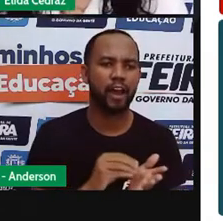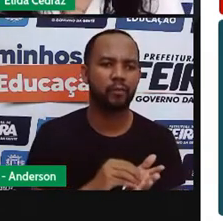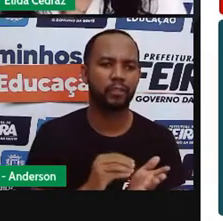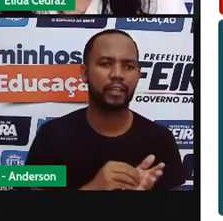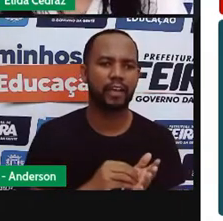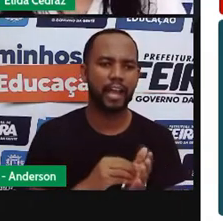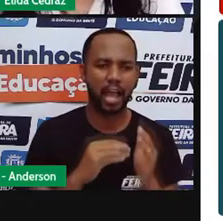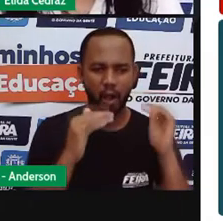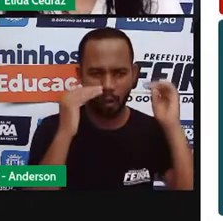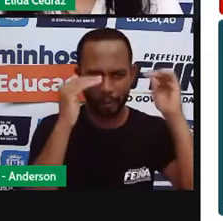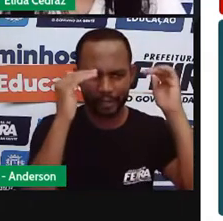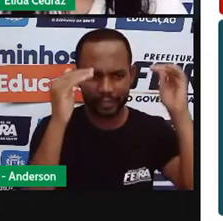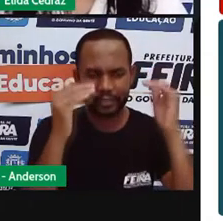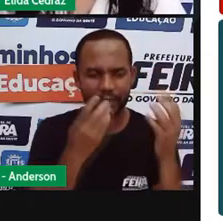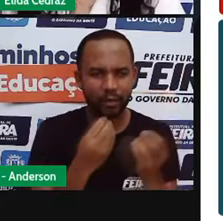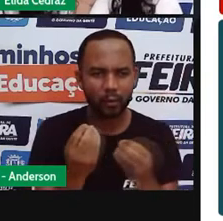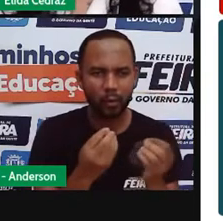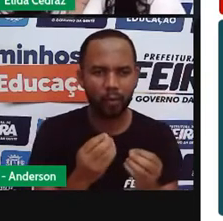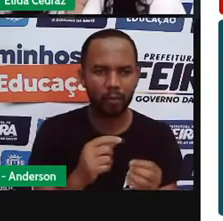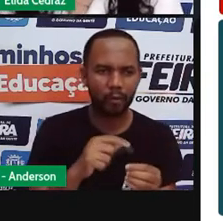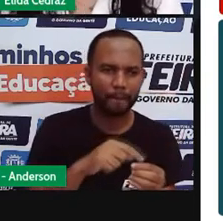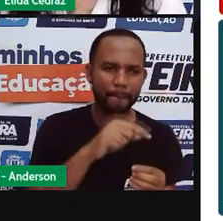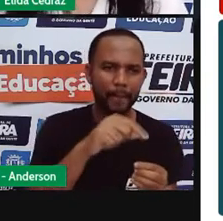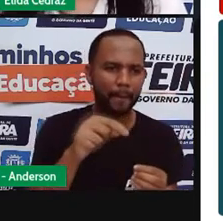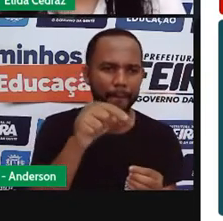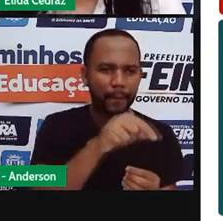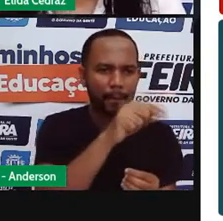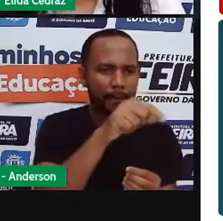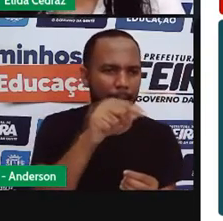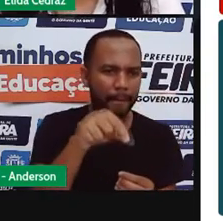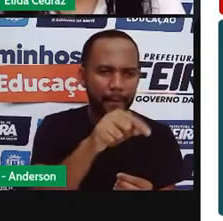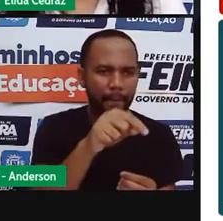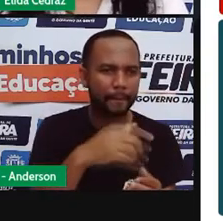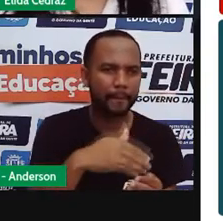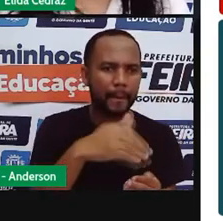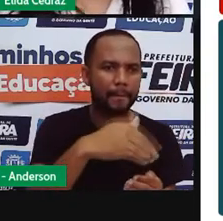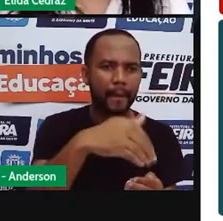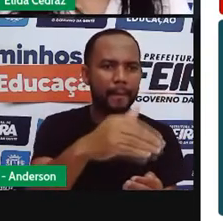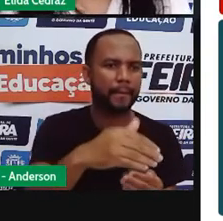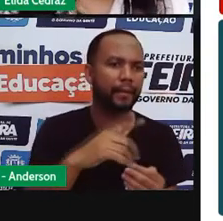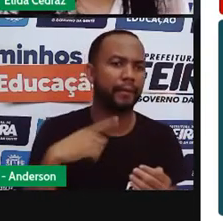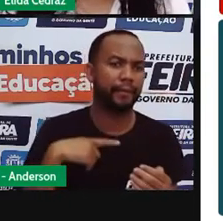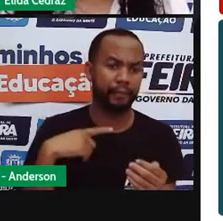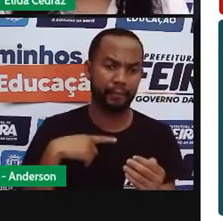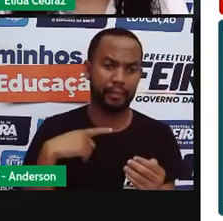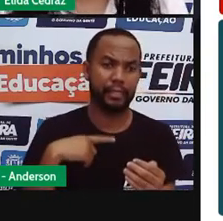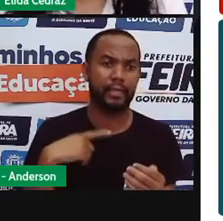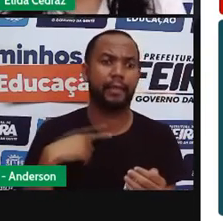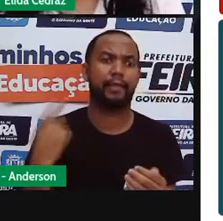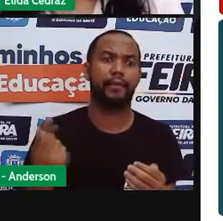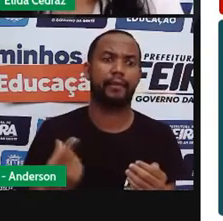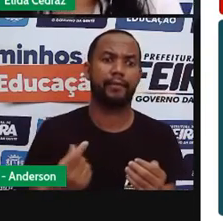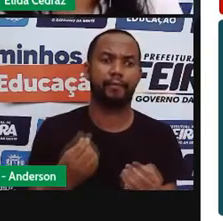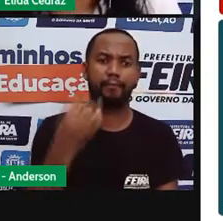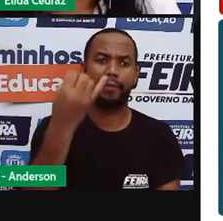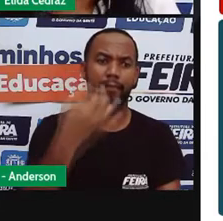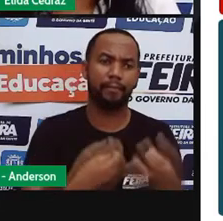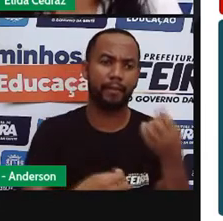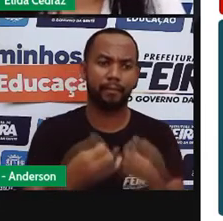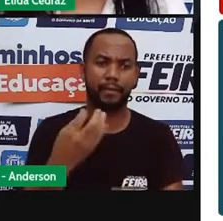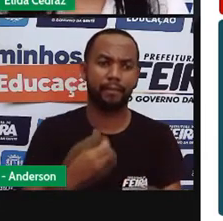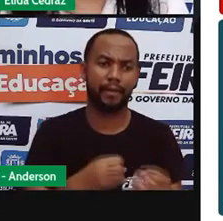os tutoriais de como avançar nas fases dos jogos. Temos nos macetes, as